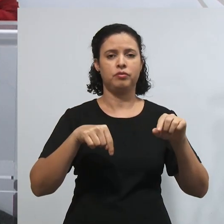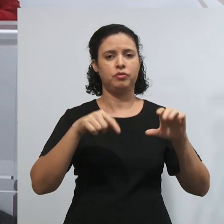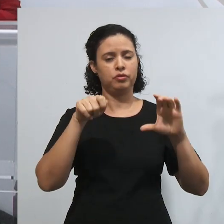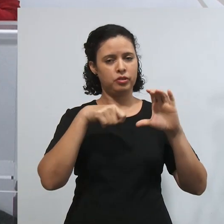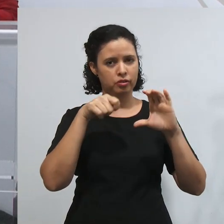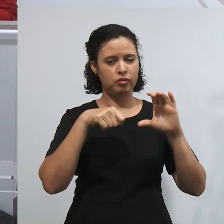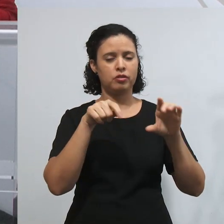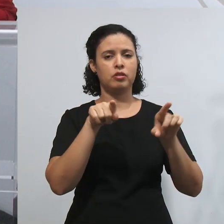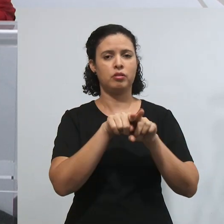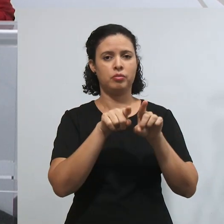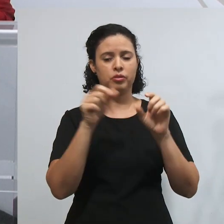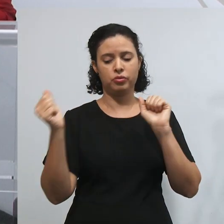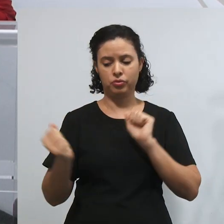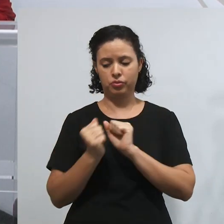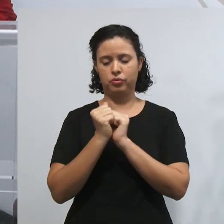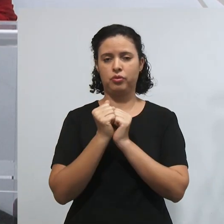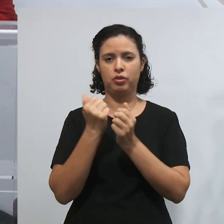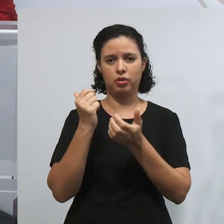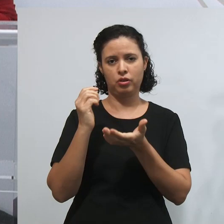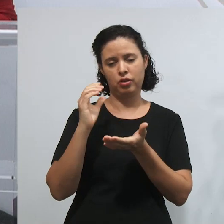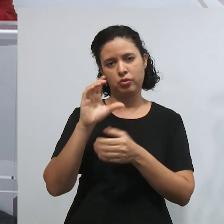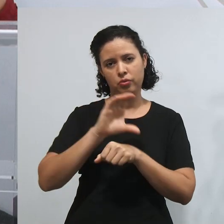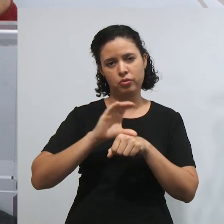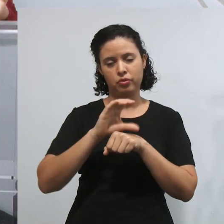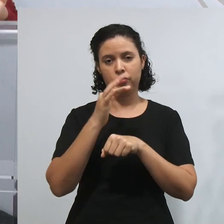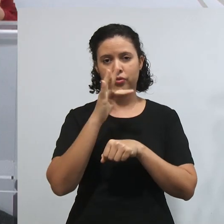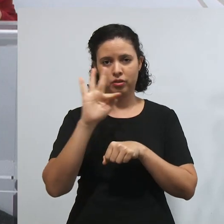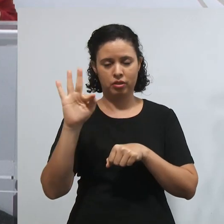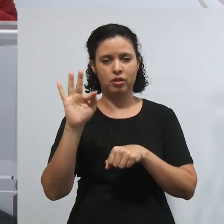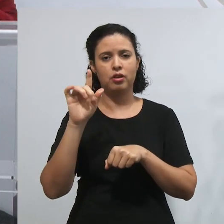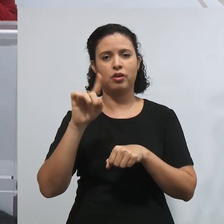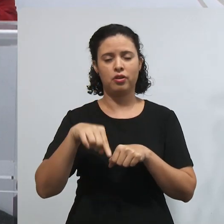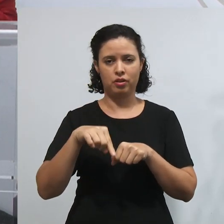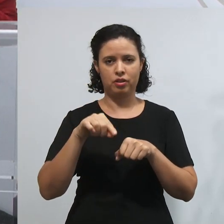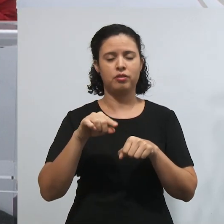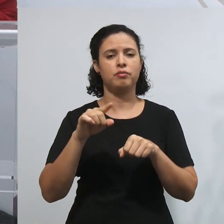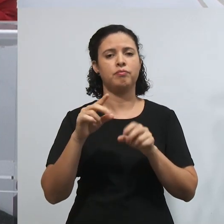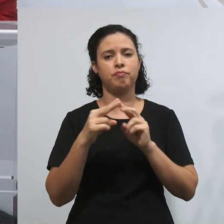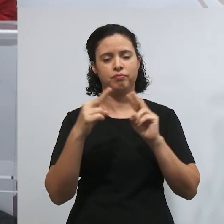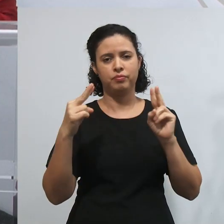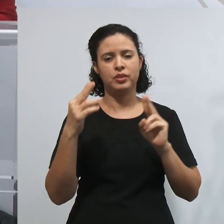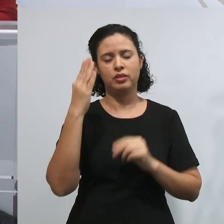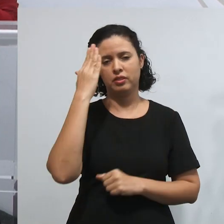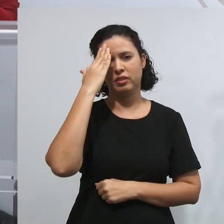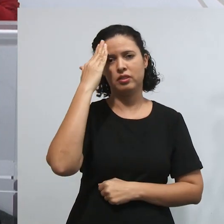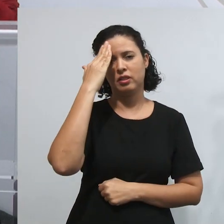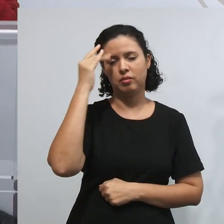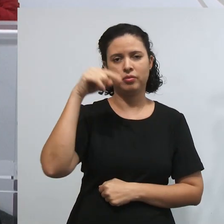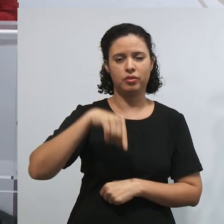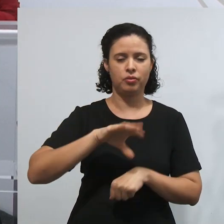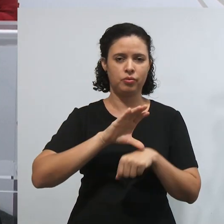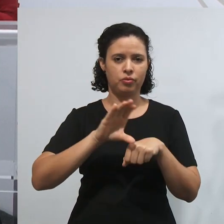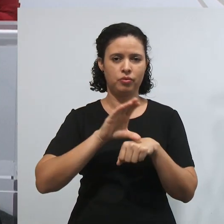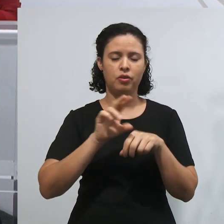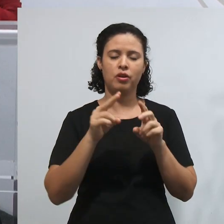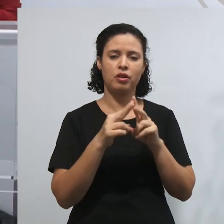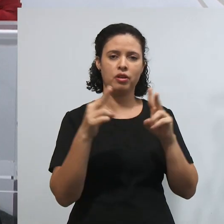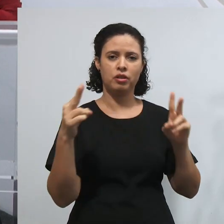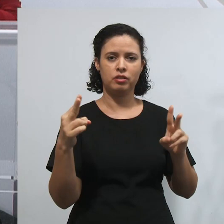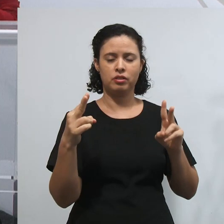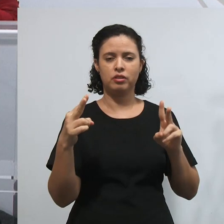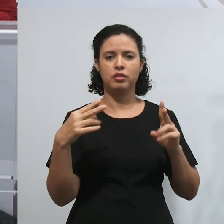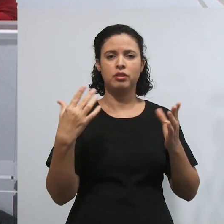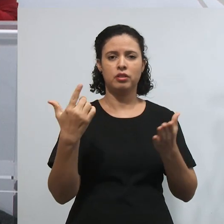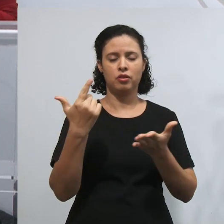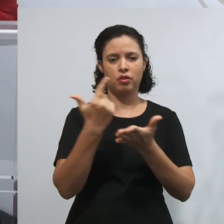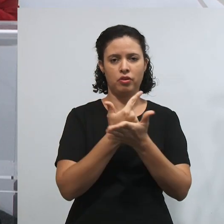lado, vai estar com a Constituição Federal do lado, do lado de forma virtual. Sabemos que este é um curso EAD e a